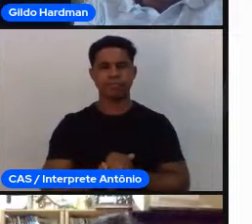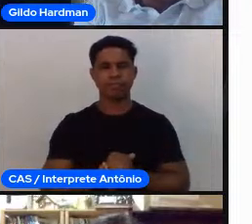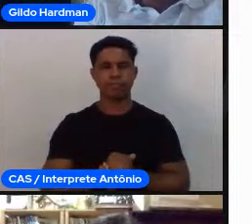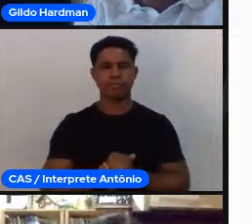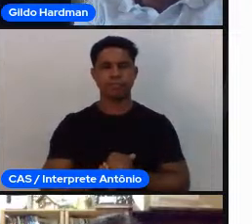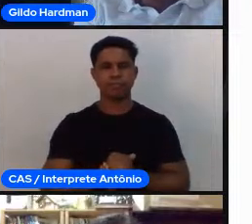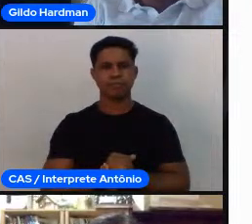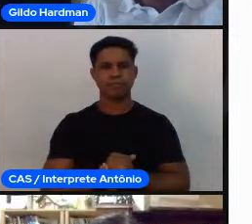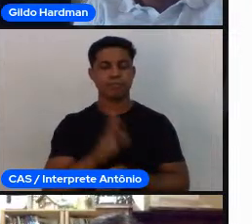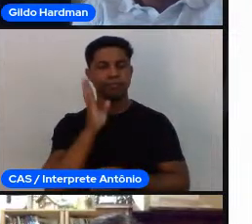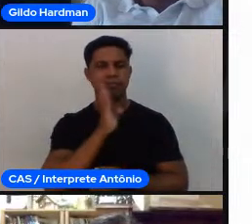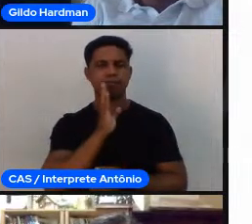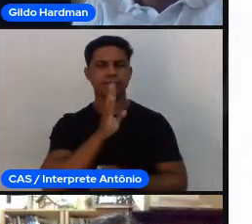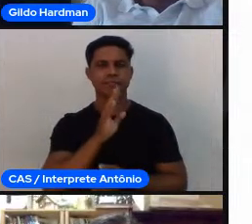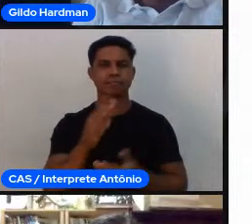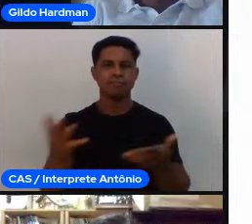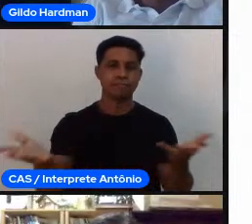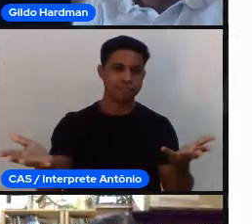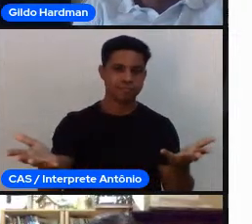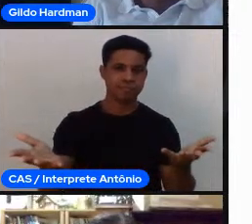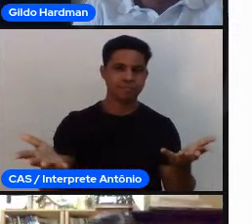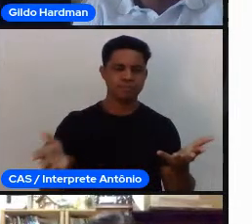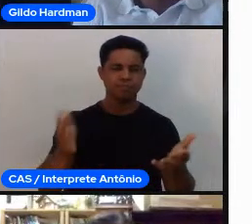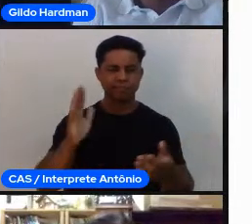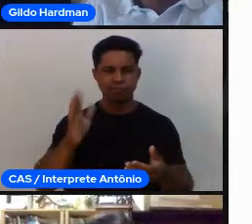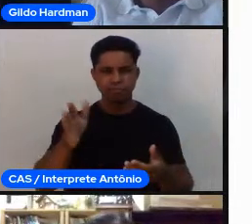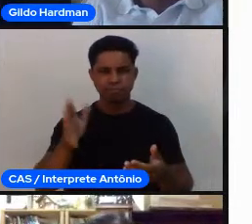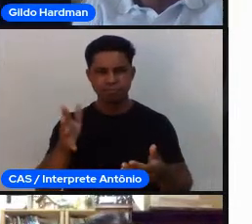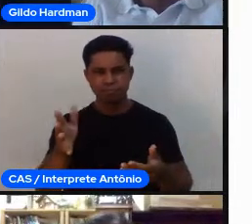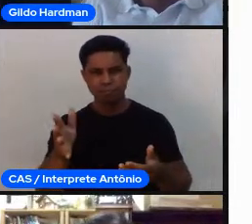Legal, pessoal. Acho que já deu para a gente sentir um pouquinho